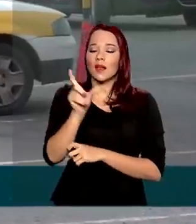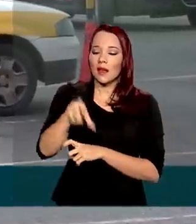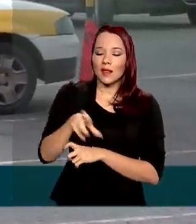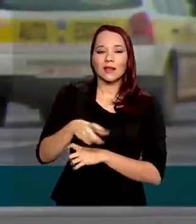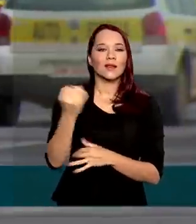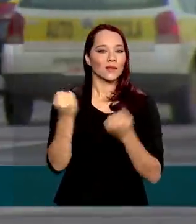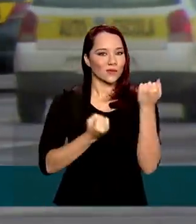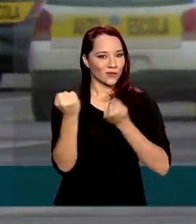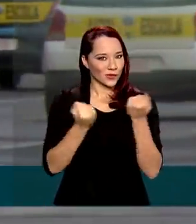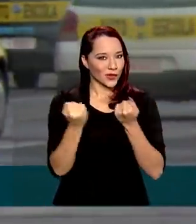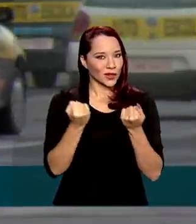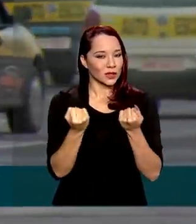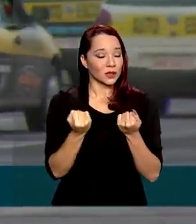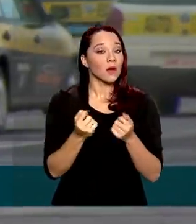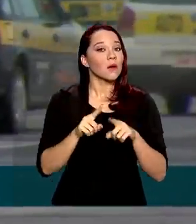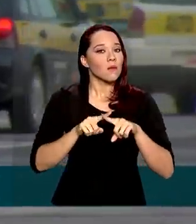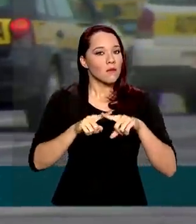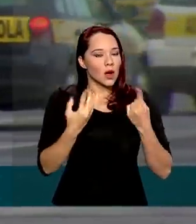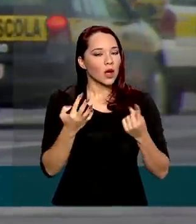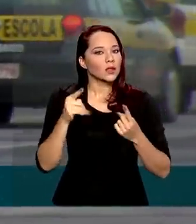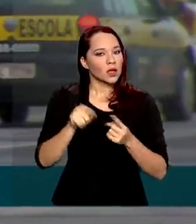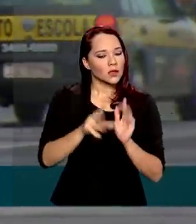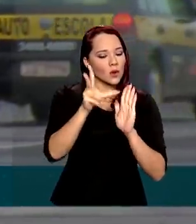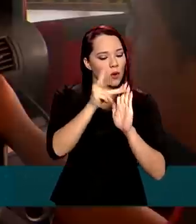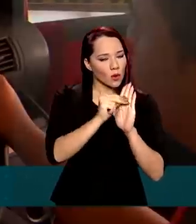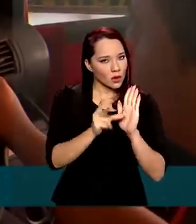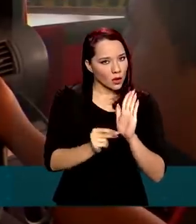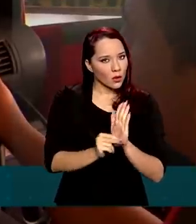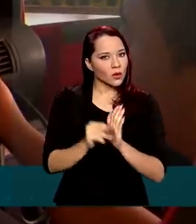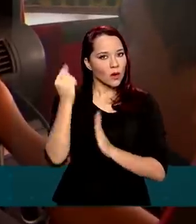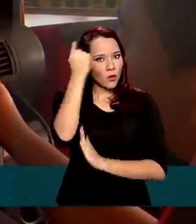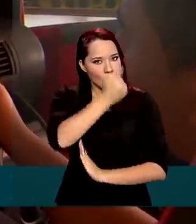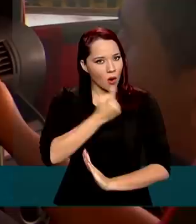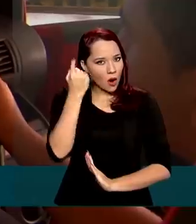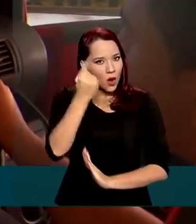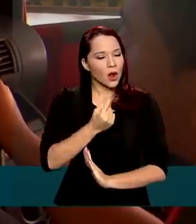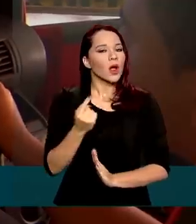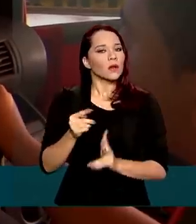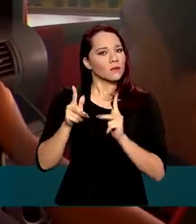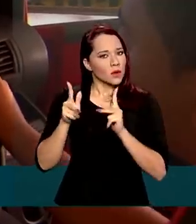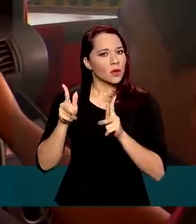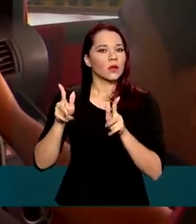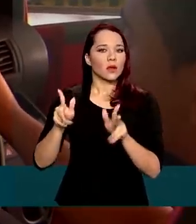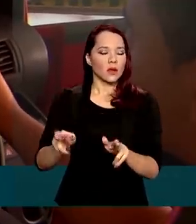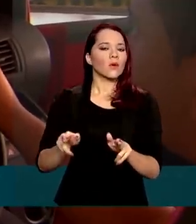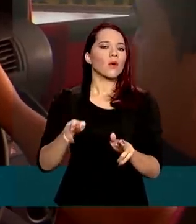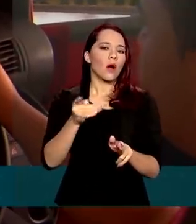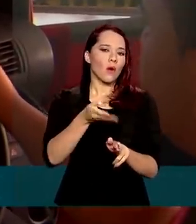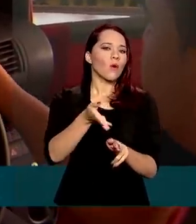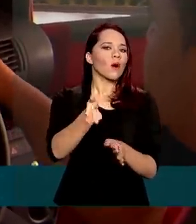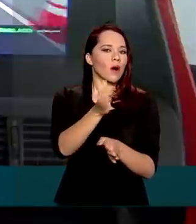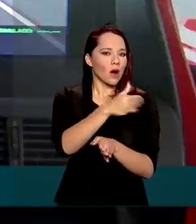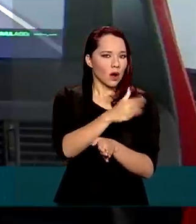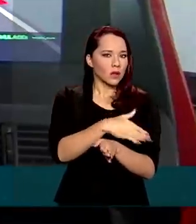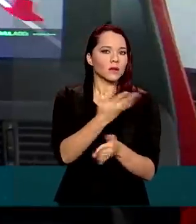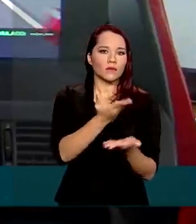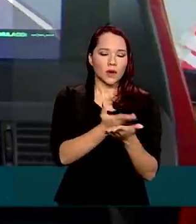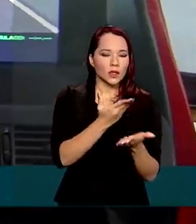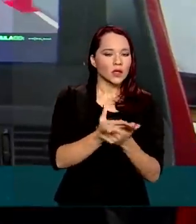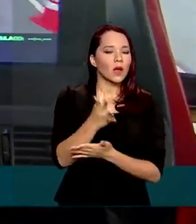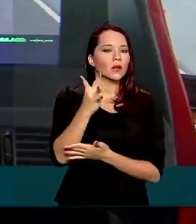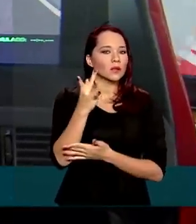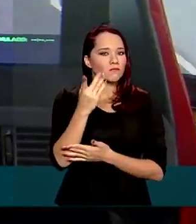de motorista, desde que o conteúdo e a carga horária sejam as mesmas estabelecidas para as aulas